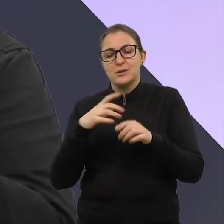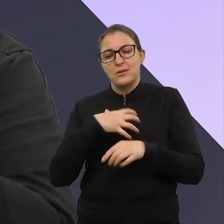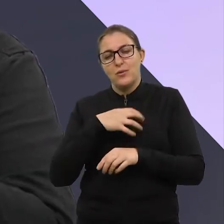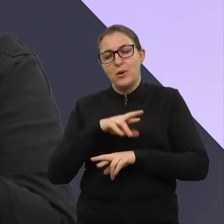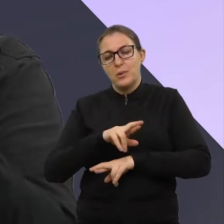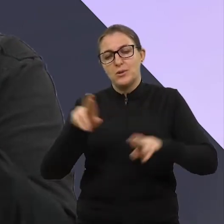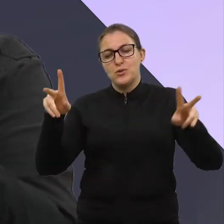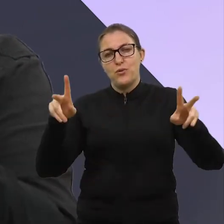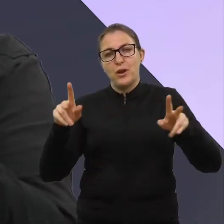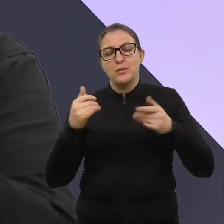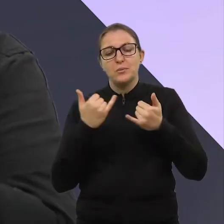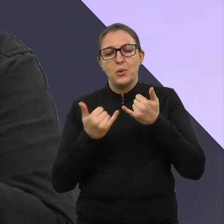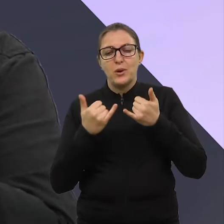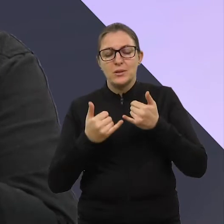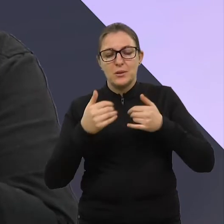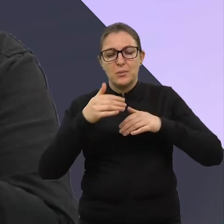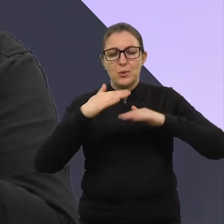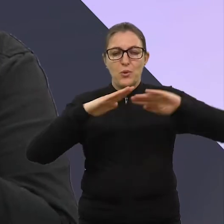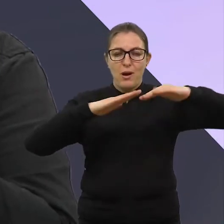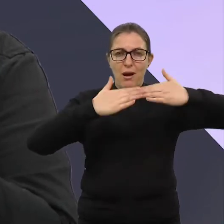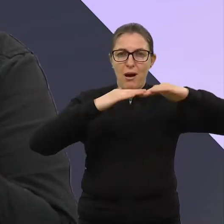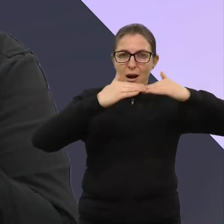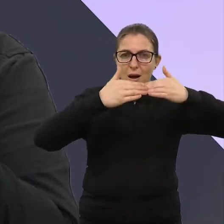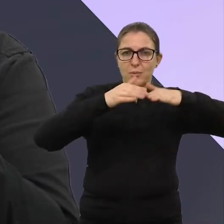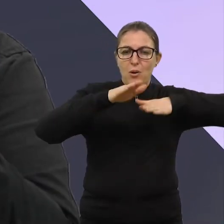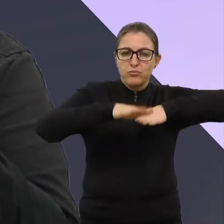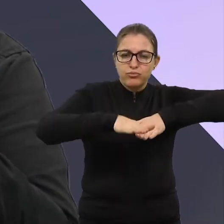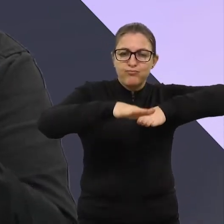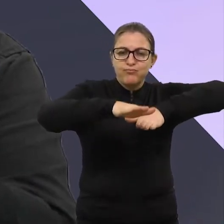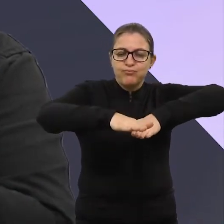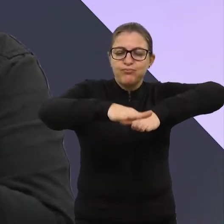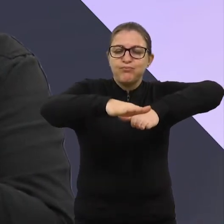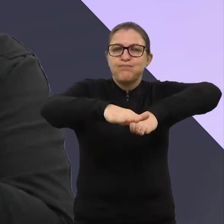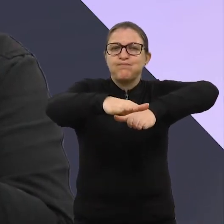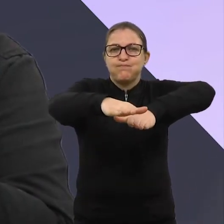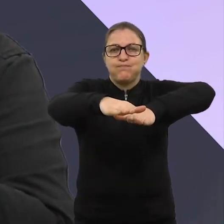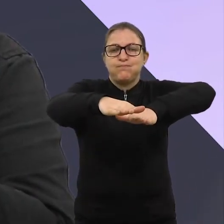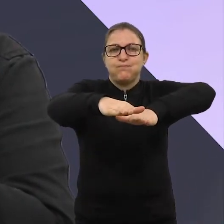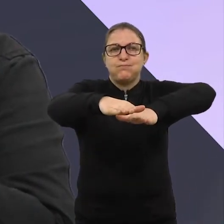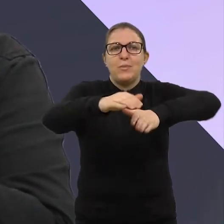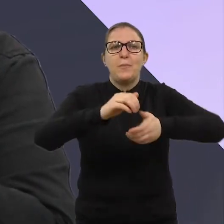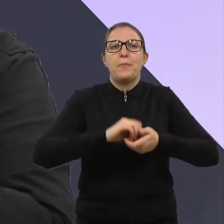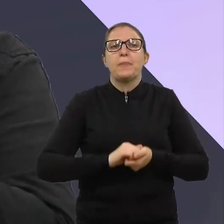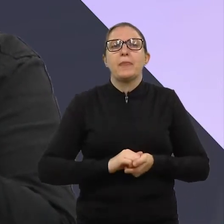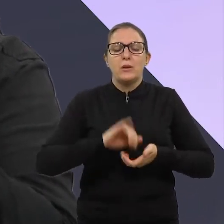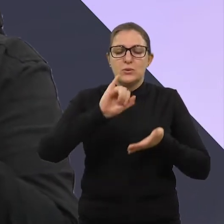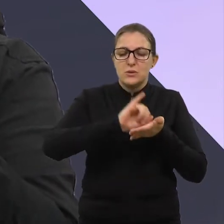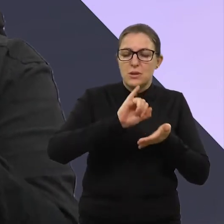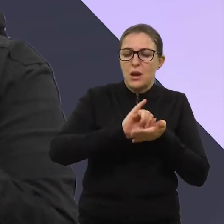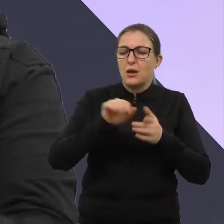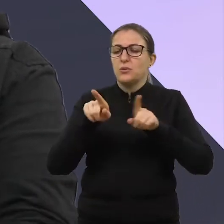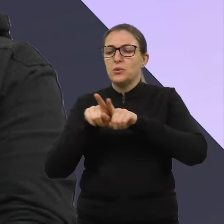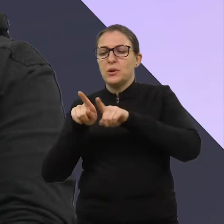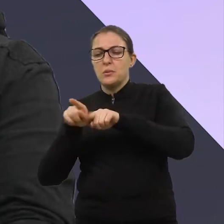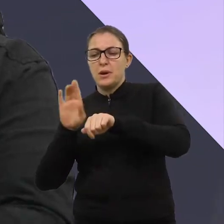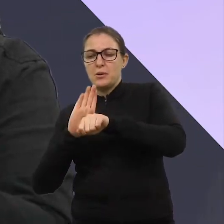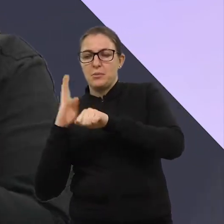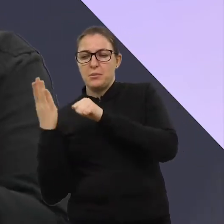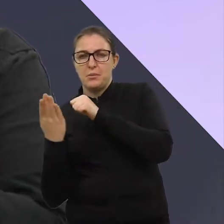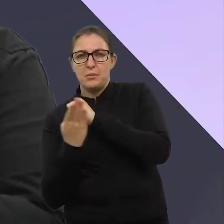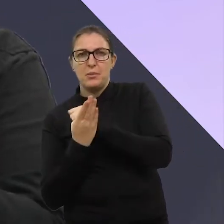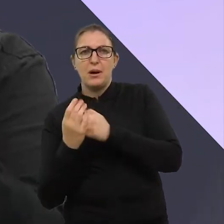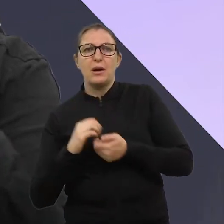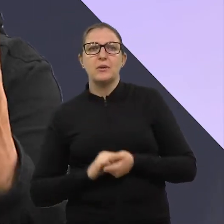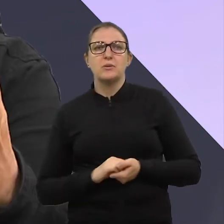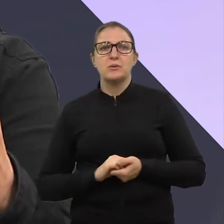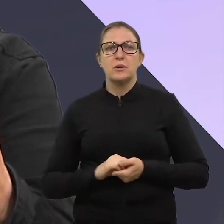imóvel, né? Passando pelas vias da cidade, Pela área central, pelos bairros, né? Nós vamos ter a ideia que os bairros tenham